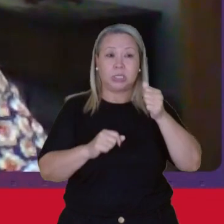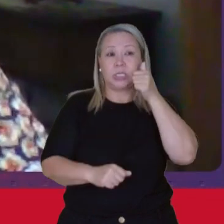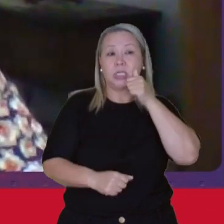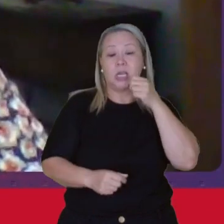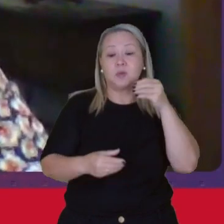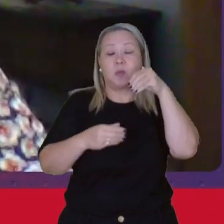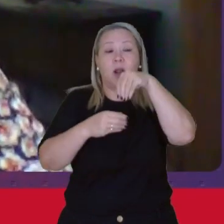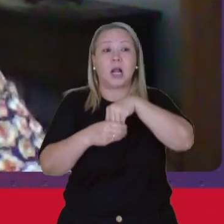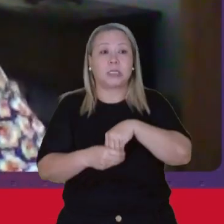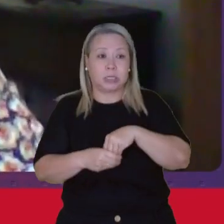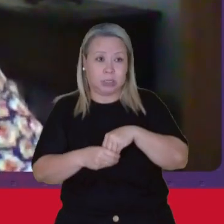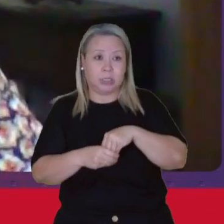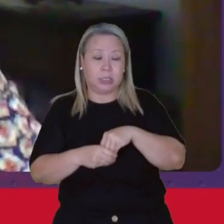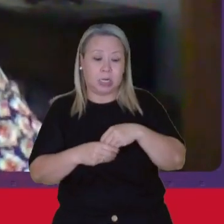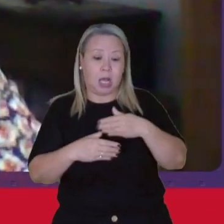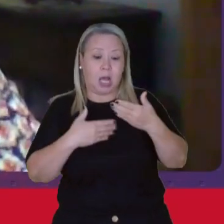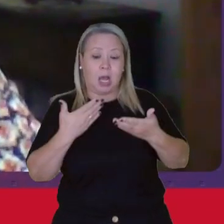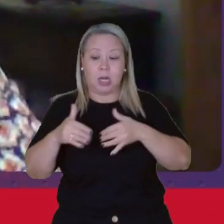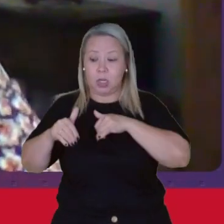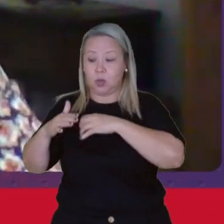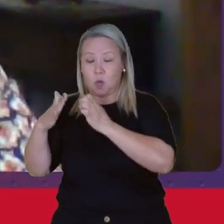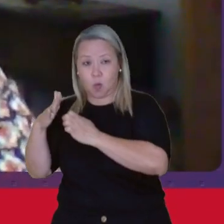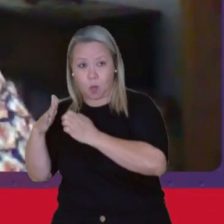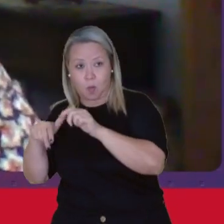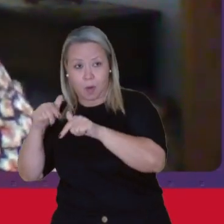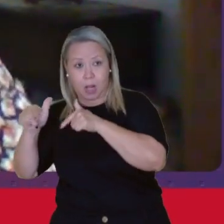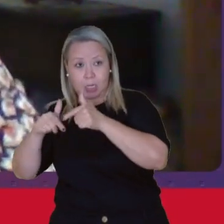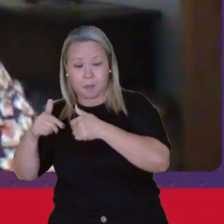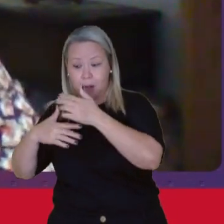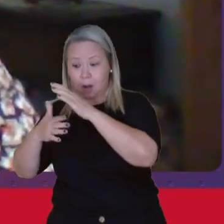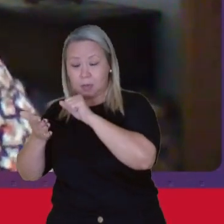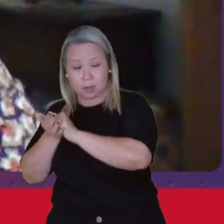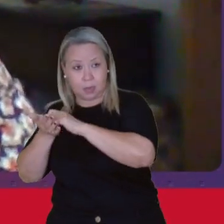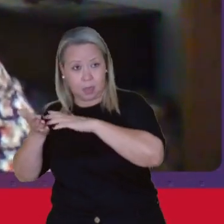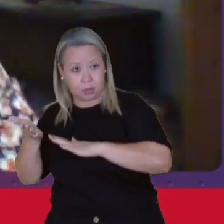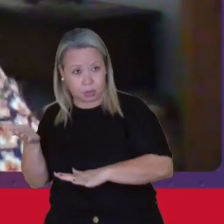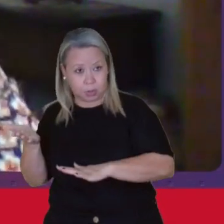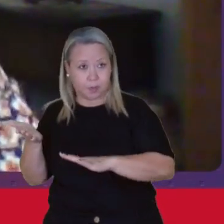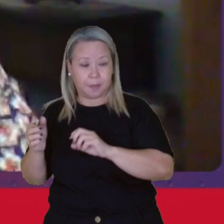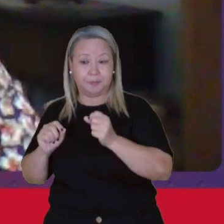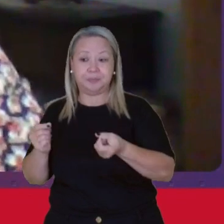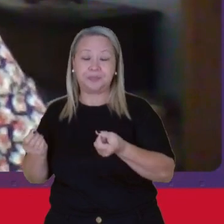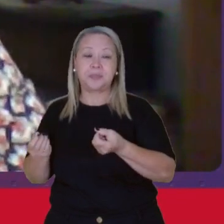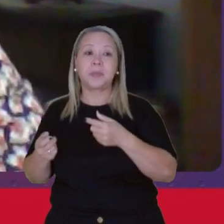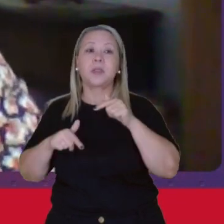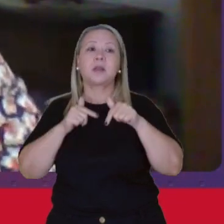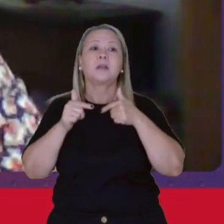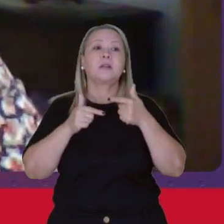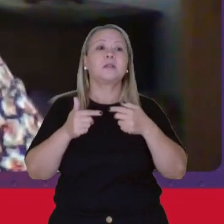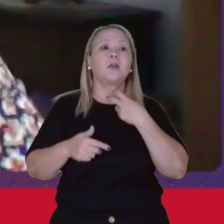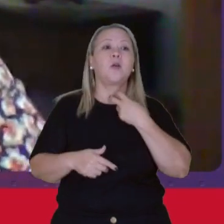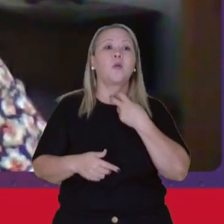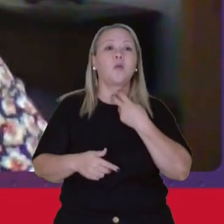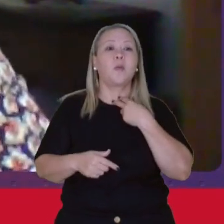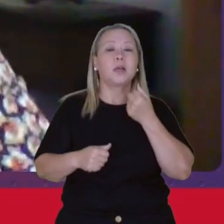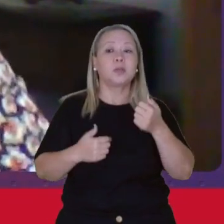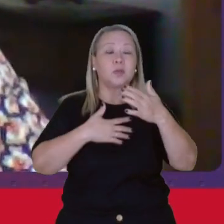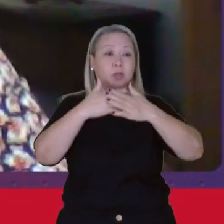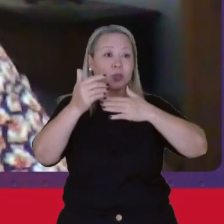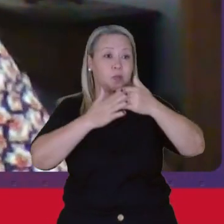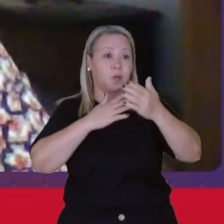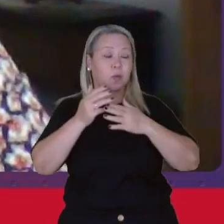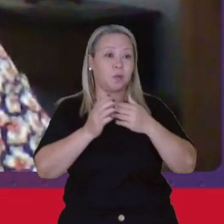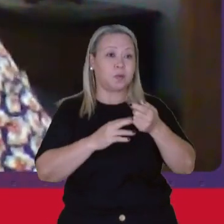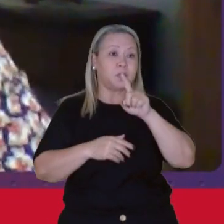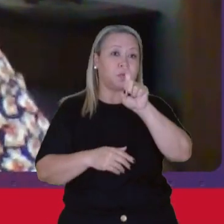inserem No mercado De trabalho Em atividades Em ocupações Em profissões Que